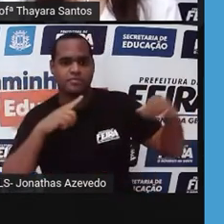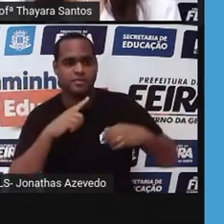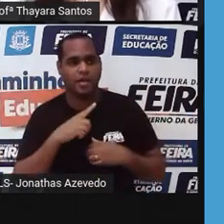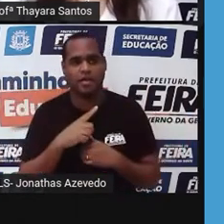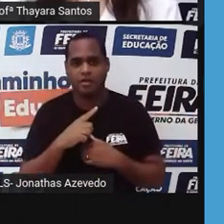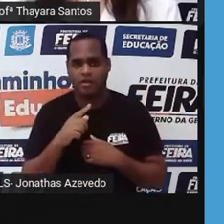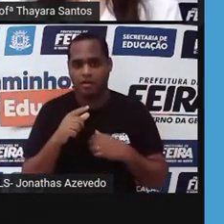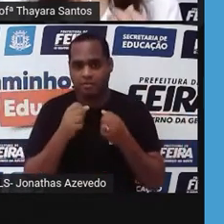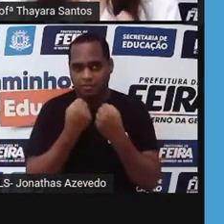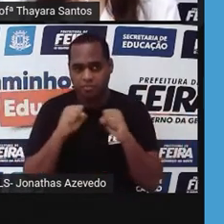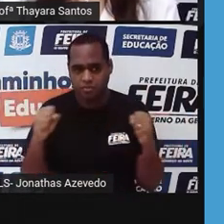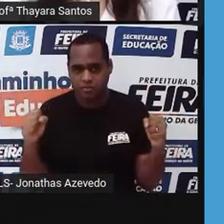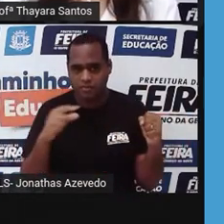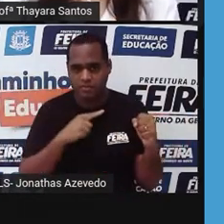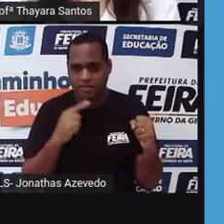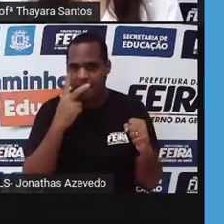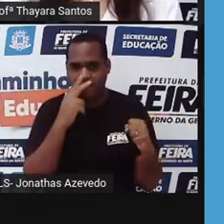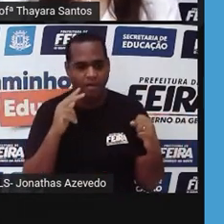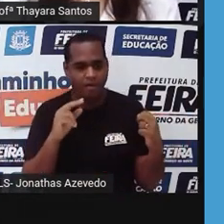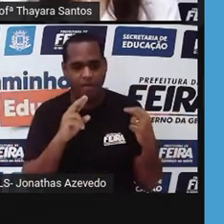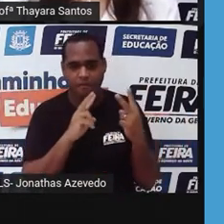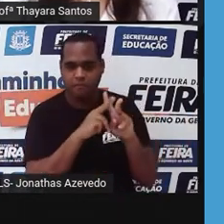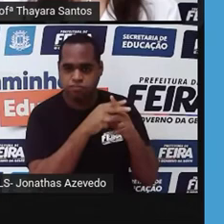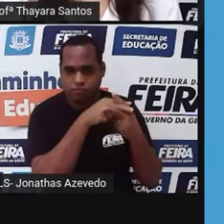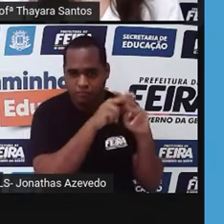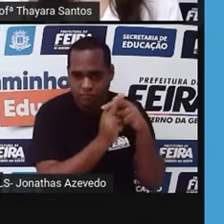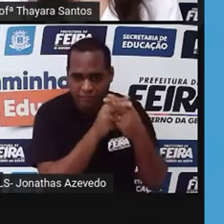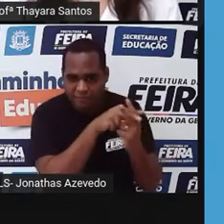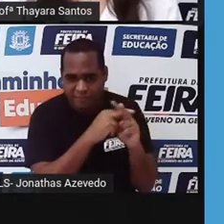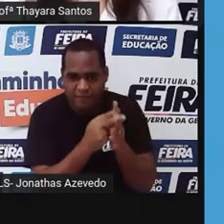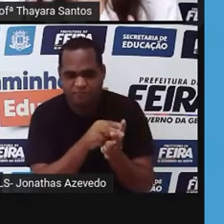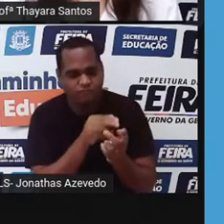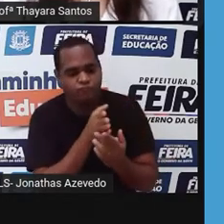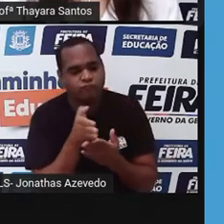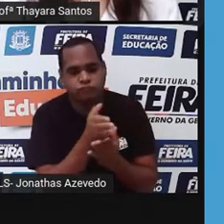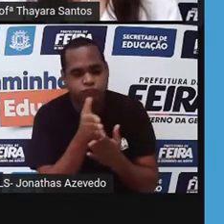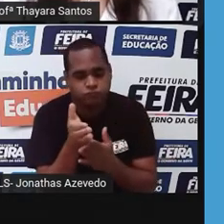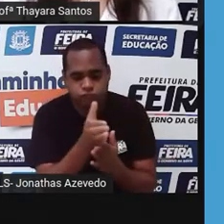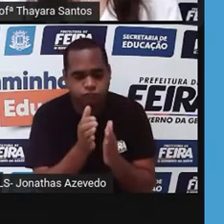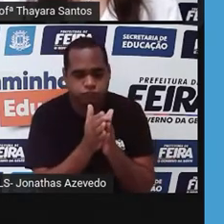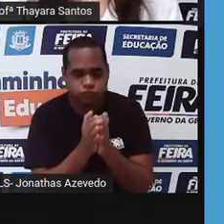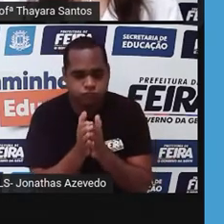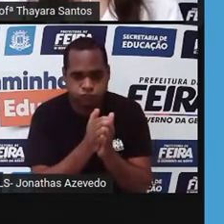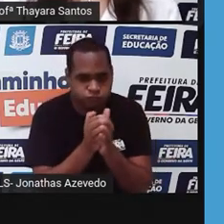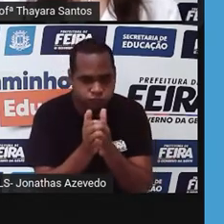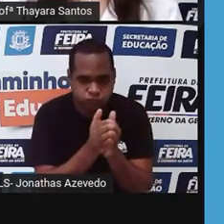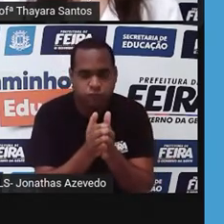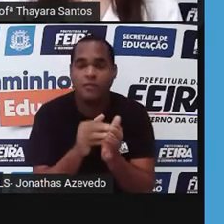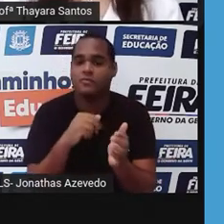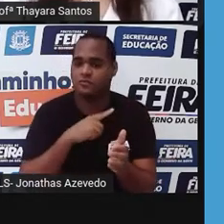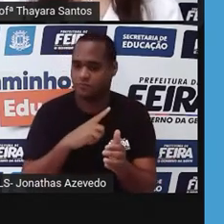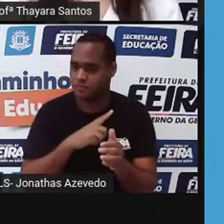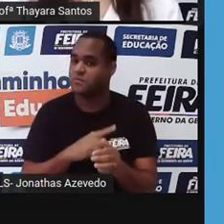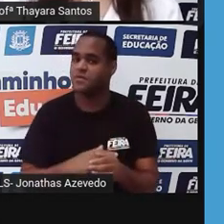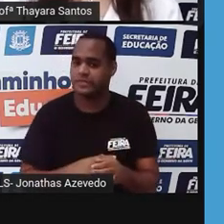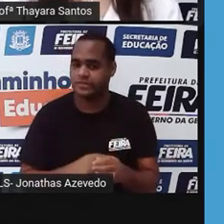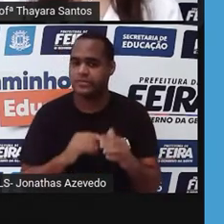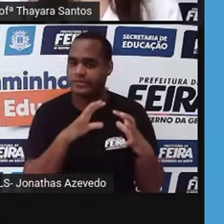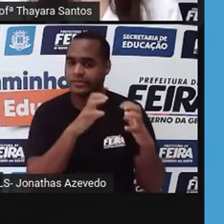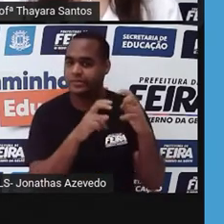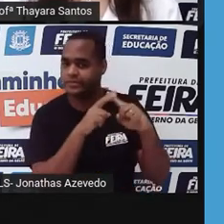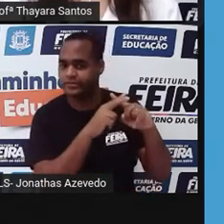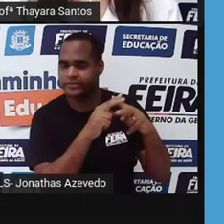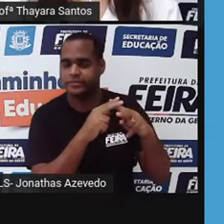entravam em luta, em briga com os tubarões. Então, essas lulas existiram, há muito tempo atrás. E tem um